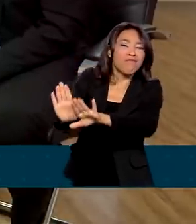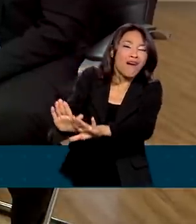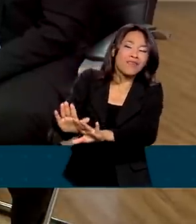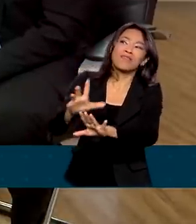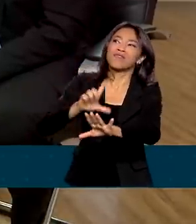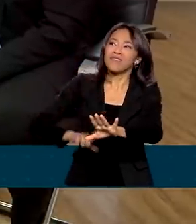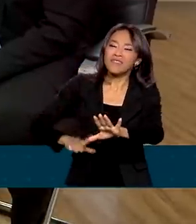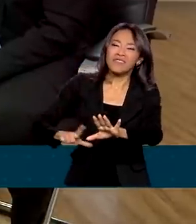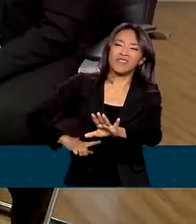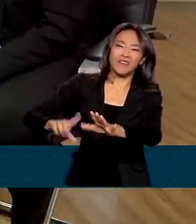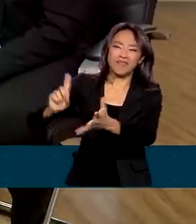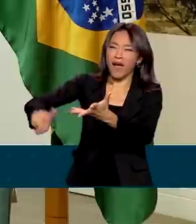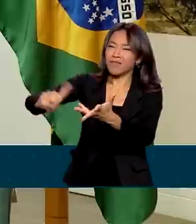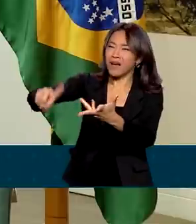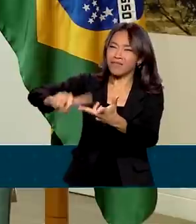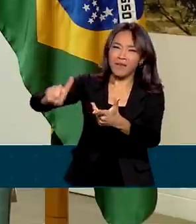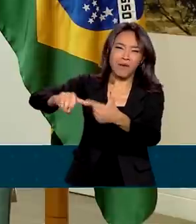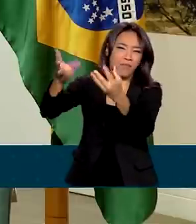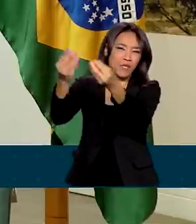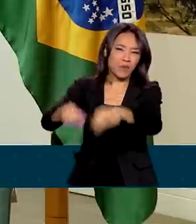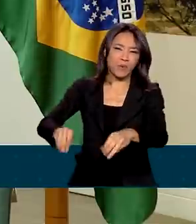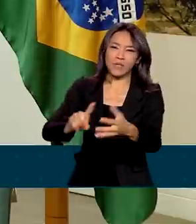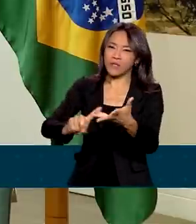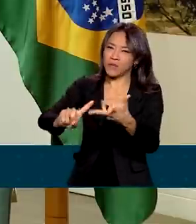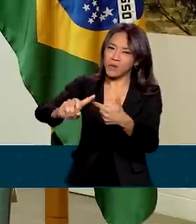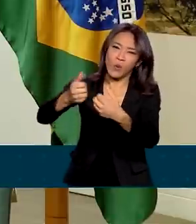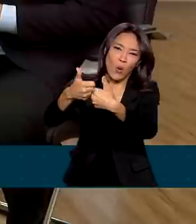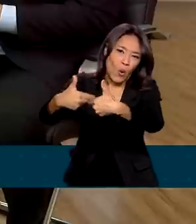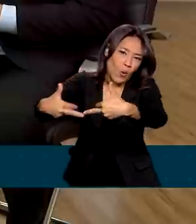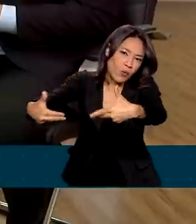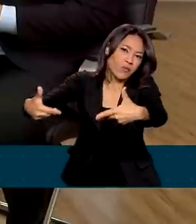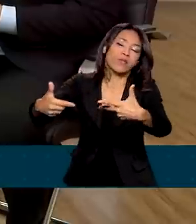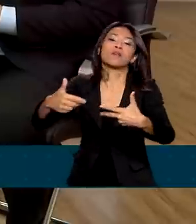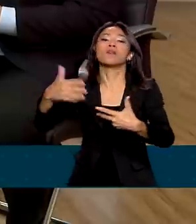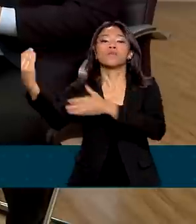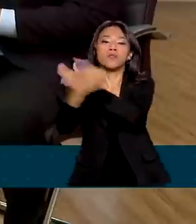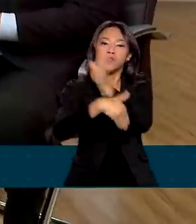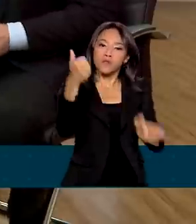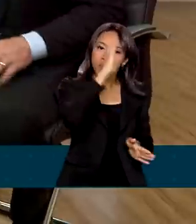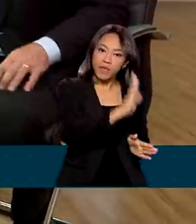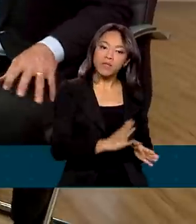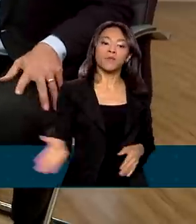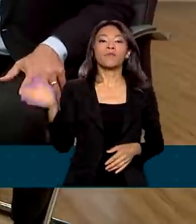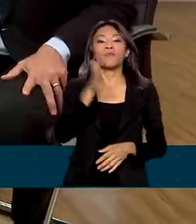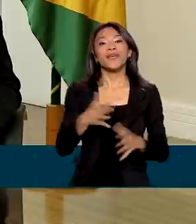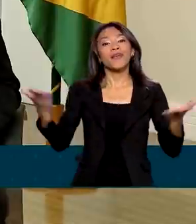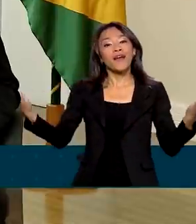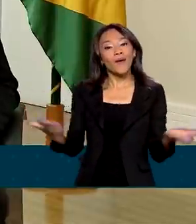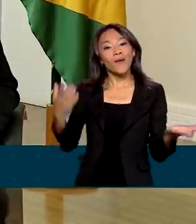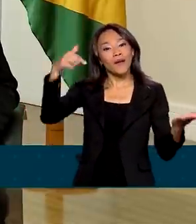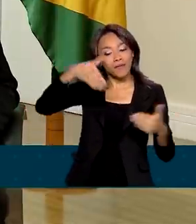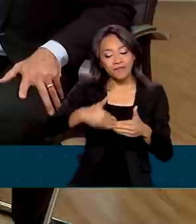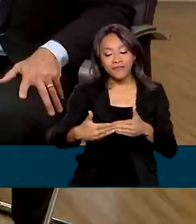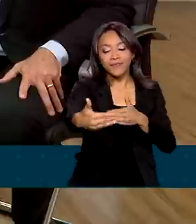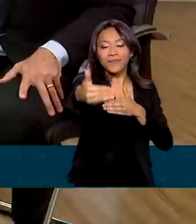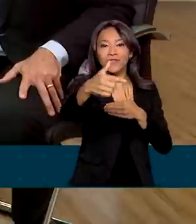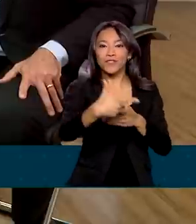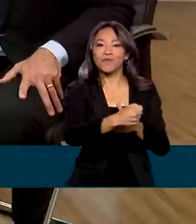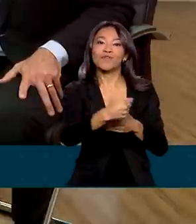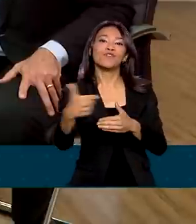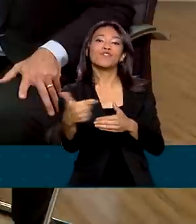disfunções. Então, as pessoas estão sofrendo muito na Venezuela. E agora para 2022, ministro, quais são as suas